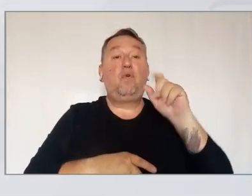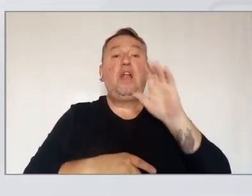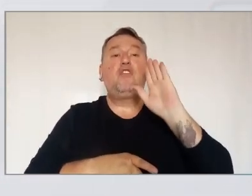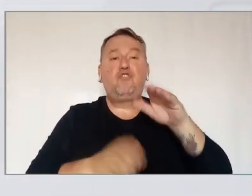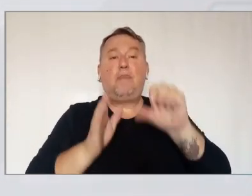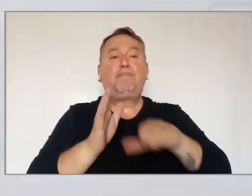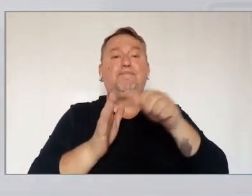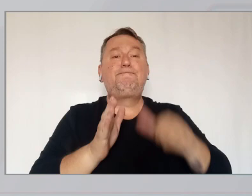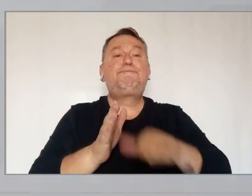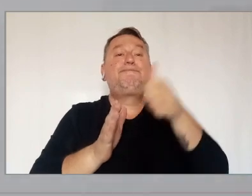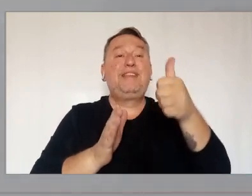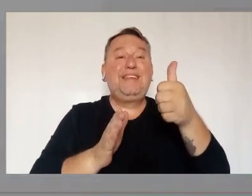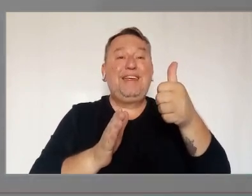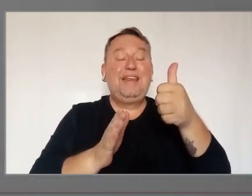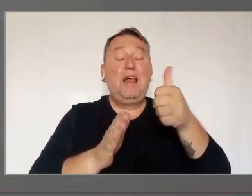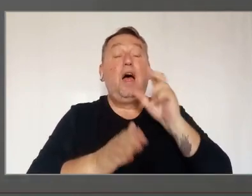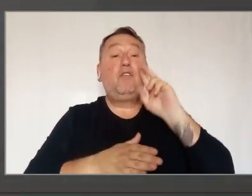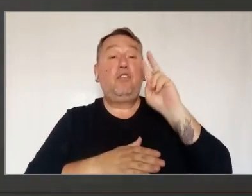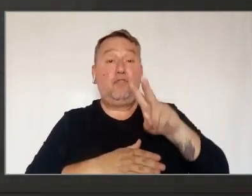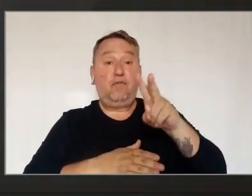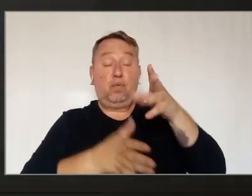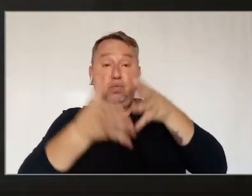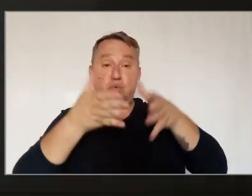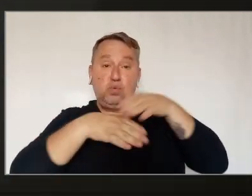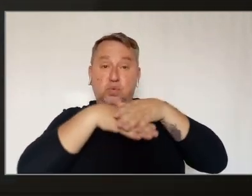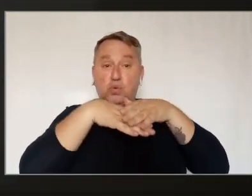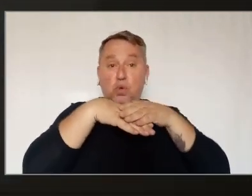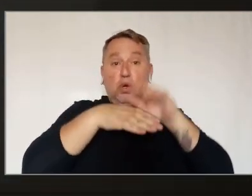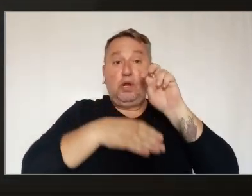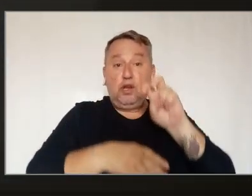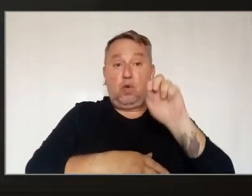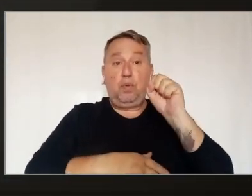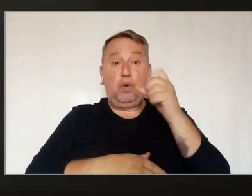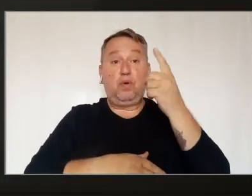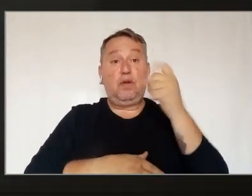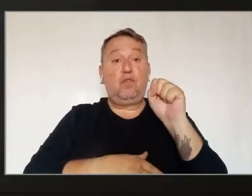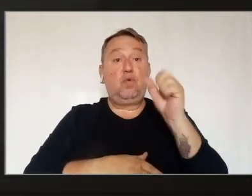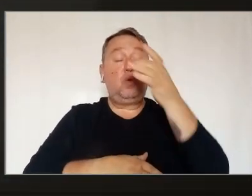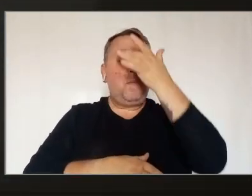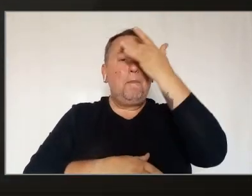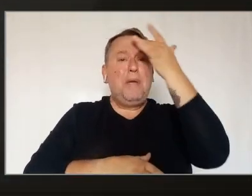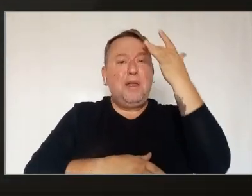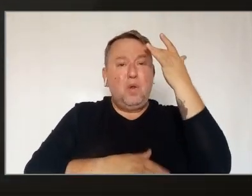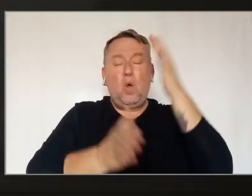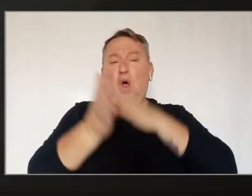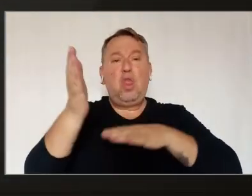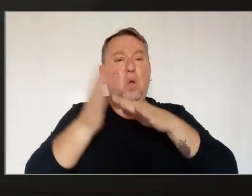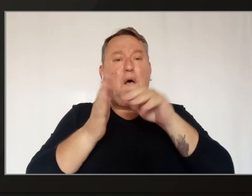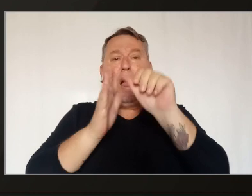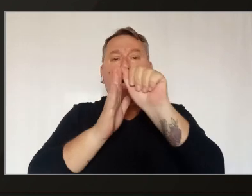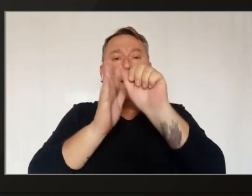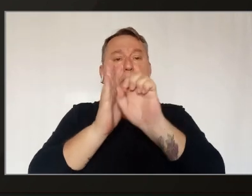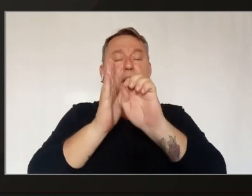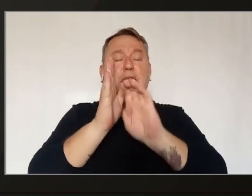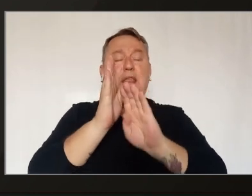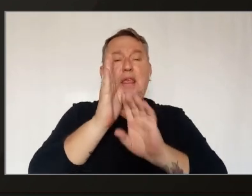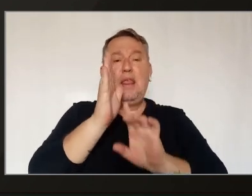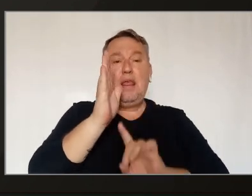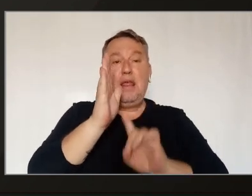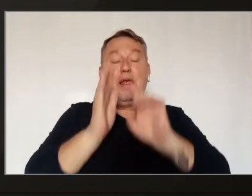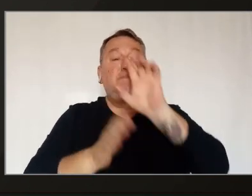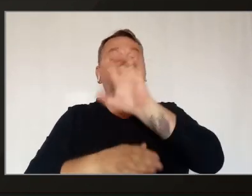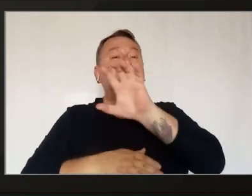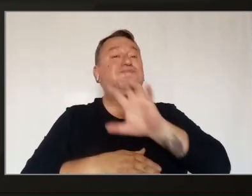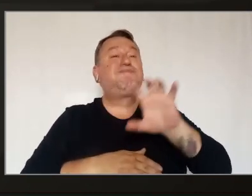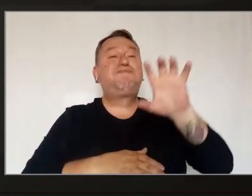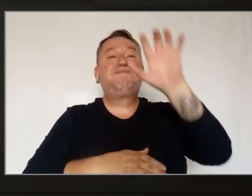edição. A gente ouviu 5.818 pessoas de todas as classes sociais nas cinco regiões do